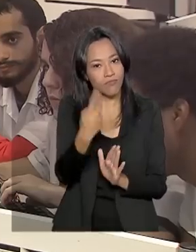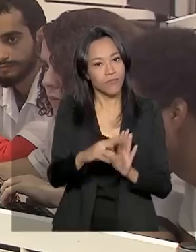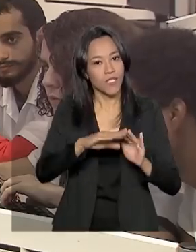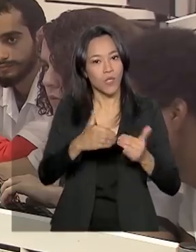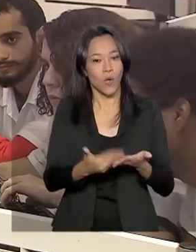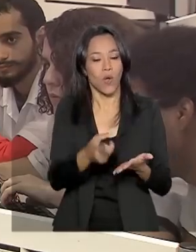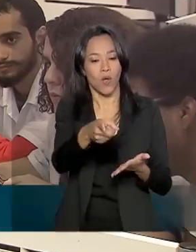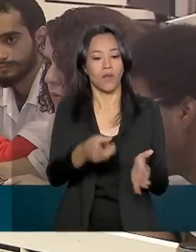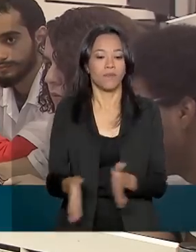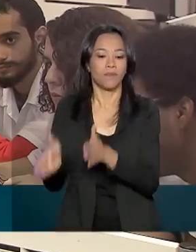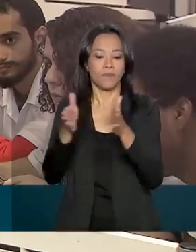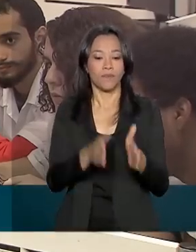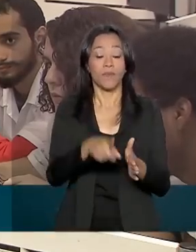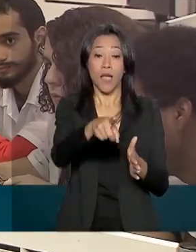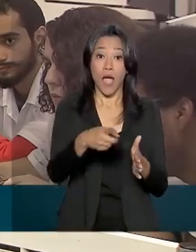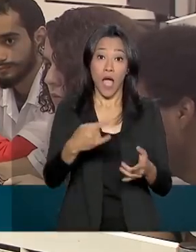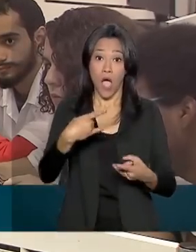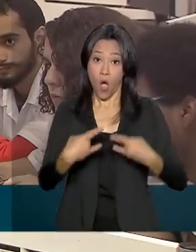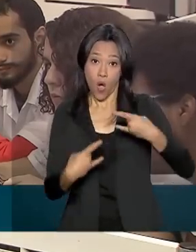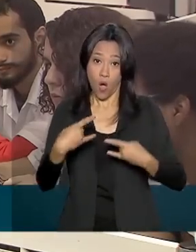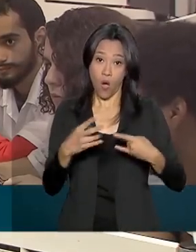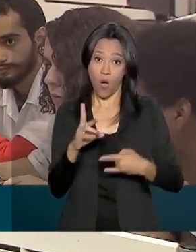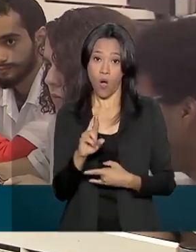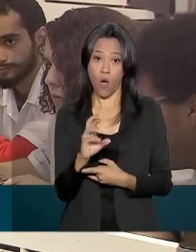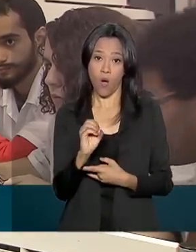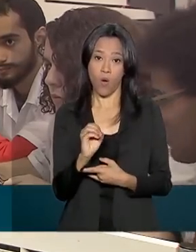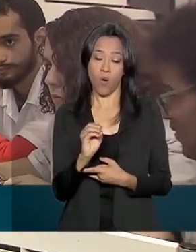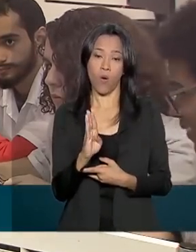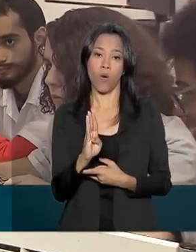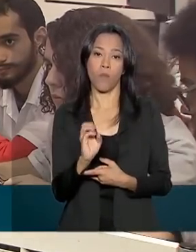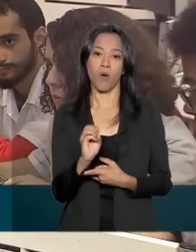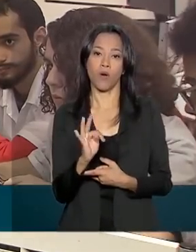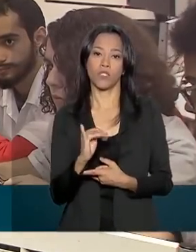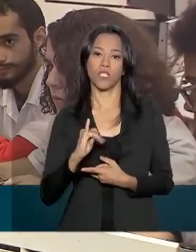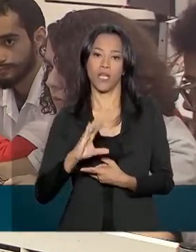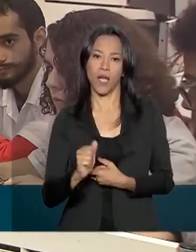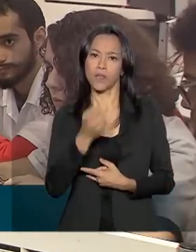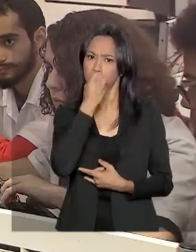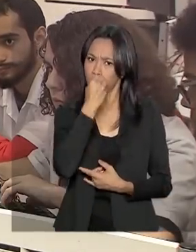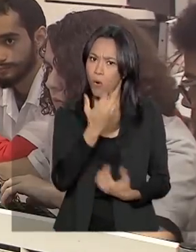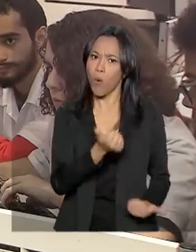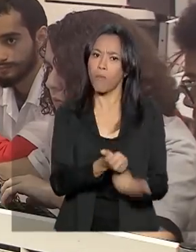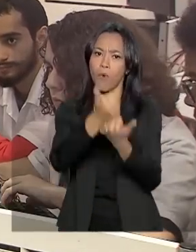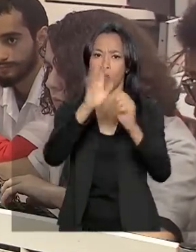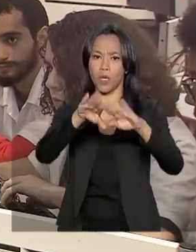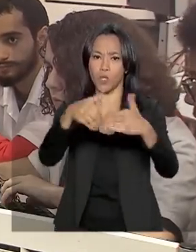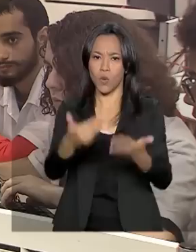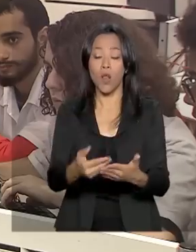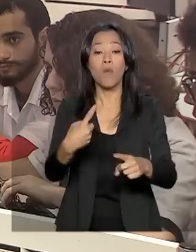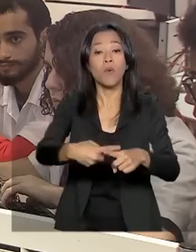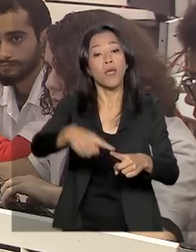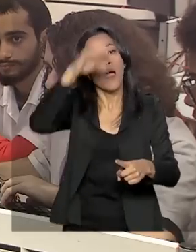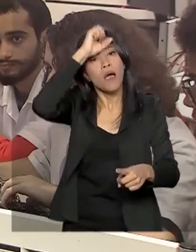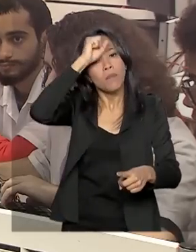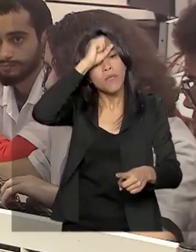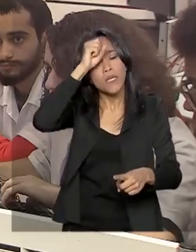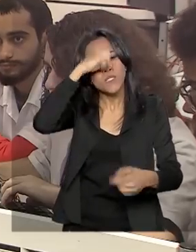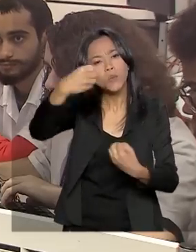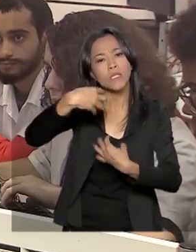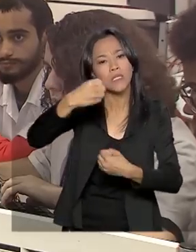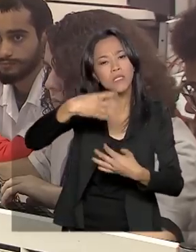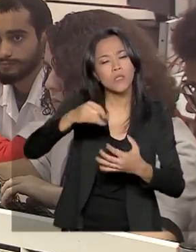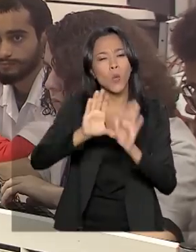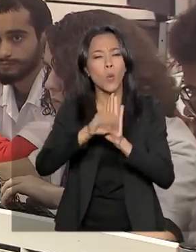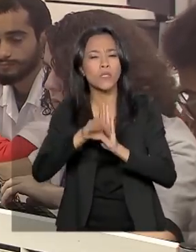robótica educacional tem se tornado uma aliada nas escolas. Por meio do aprendizado na prática, o aluno vivencia os conceitos aprendidos em sala de